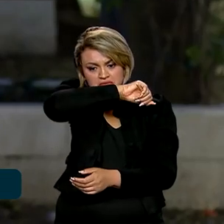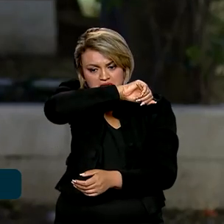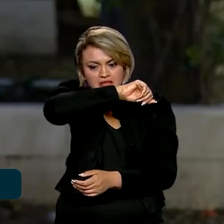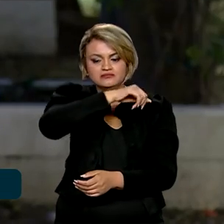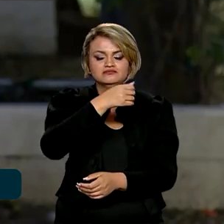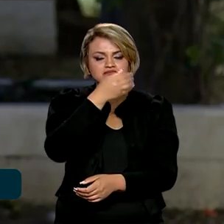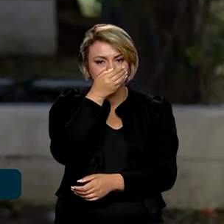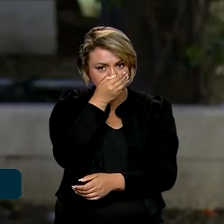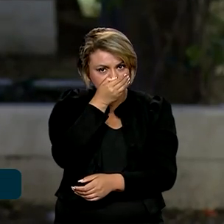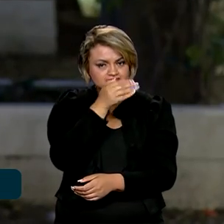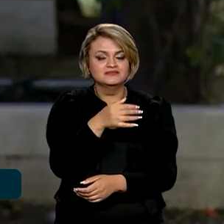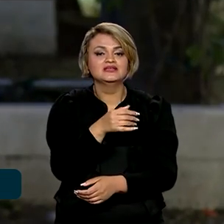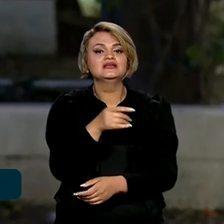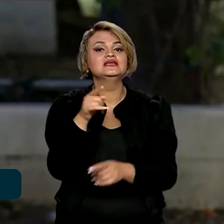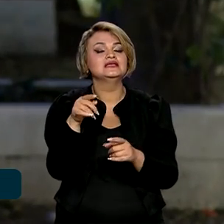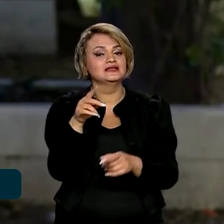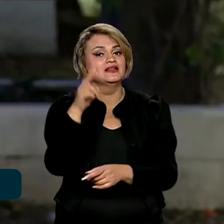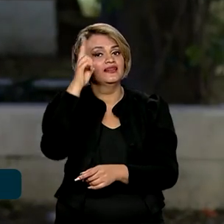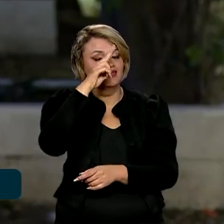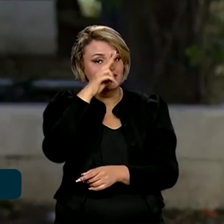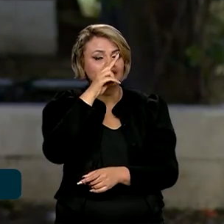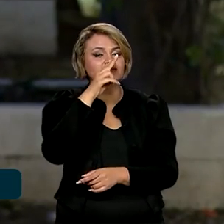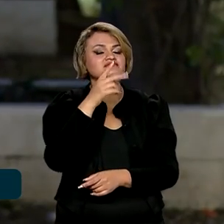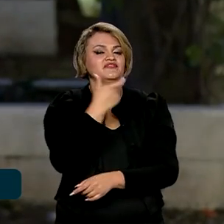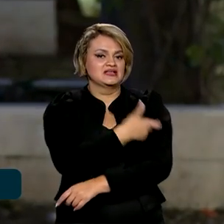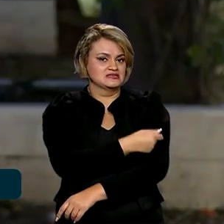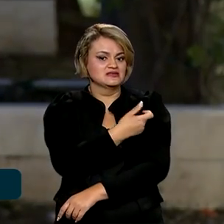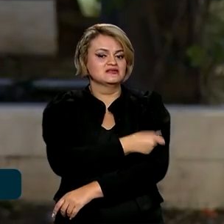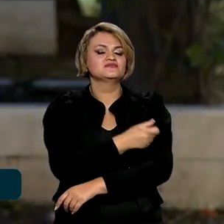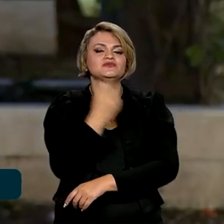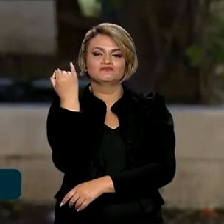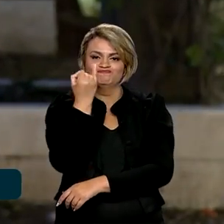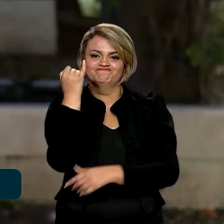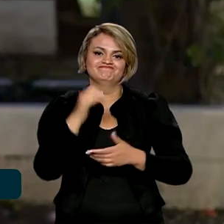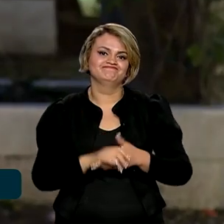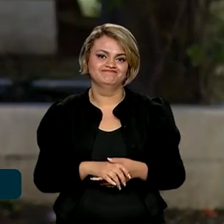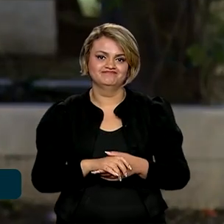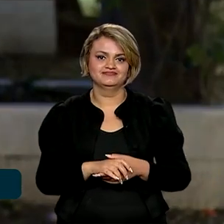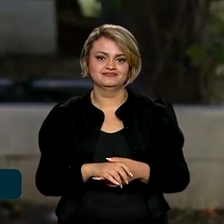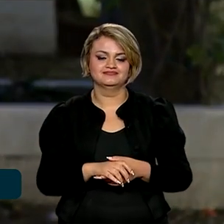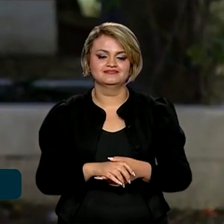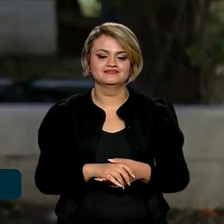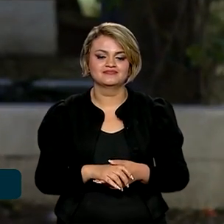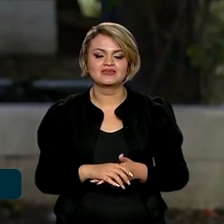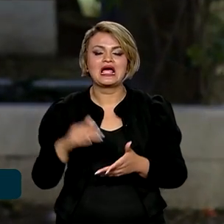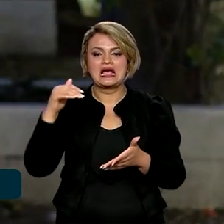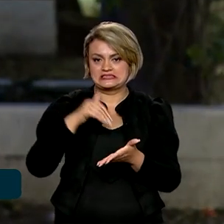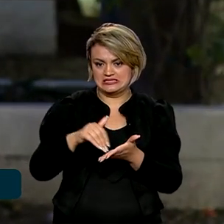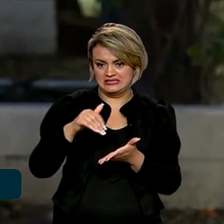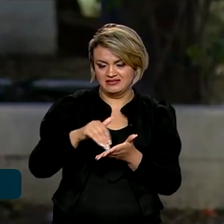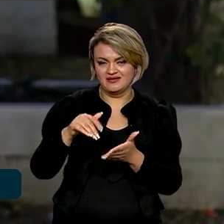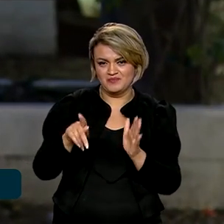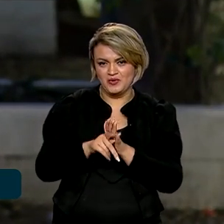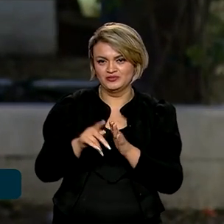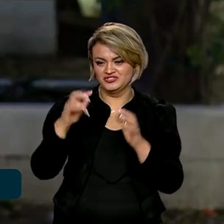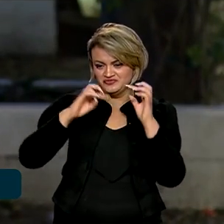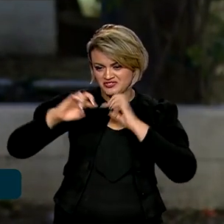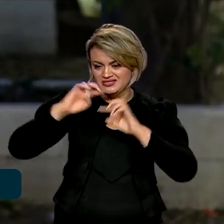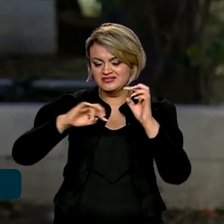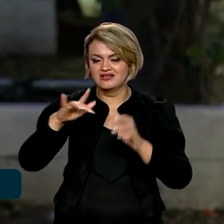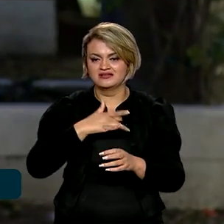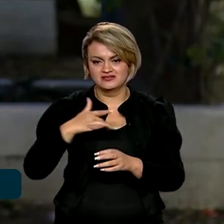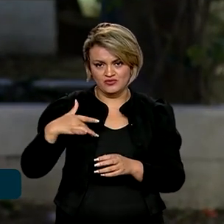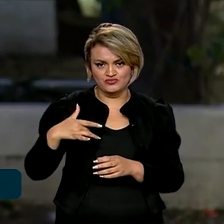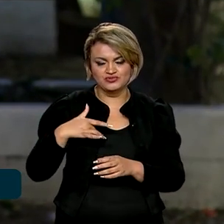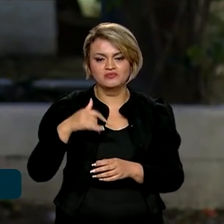ou espirrar. E, claro, manter a vacinação atualizada. A Secretaria de Vigilância em Saúde e